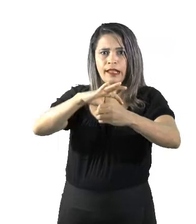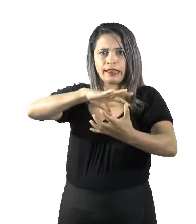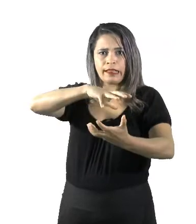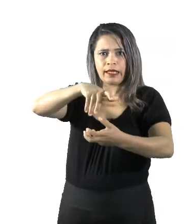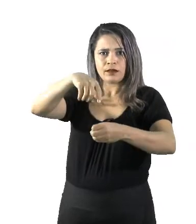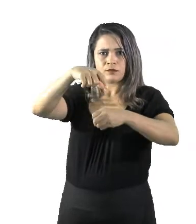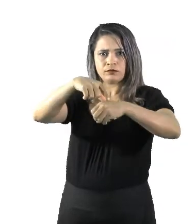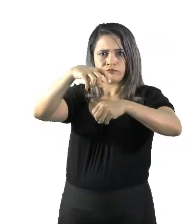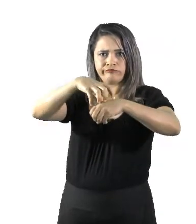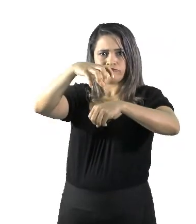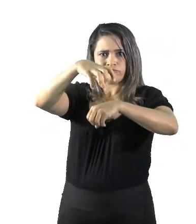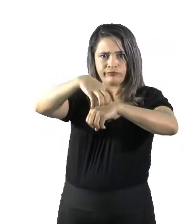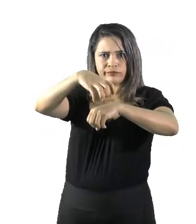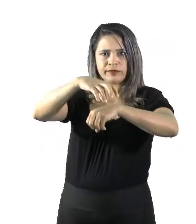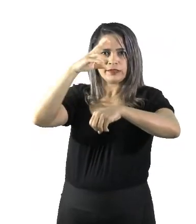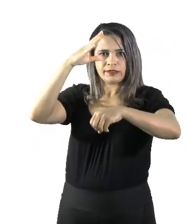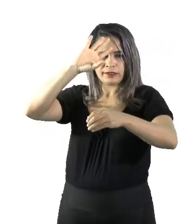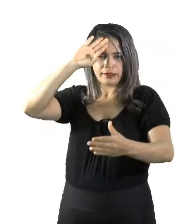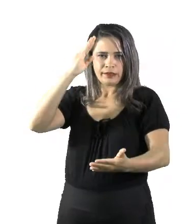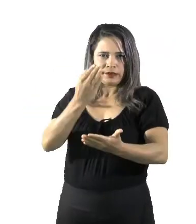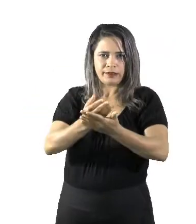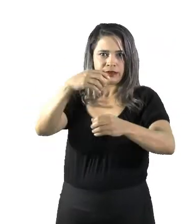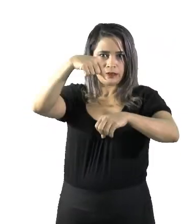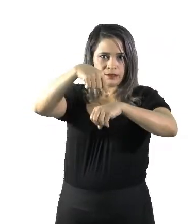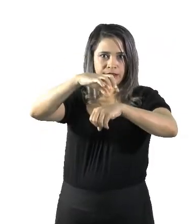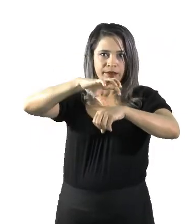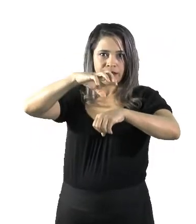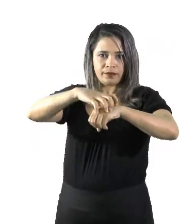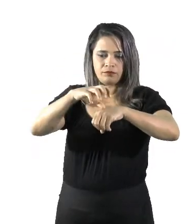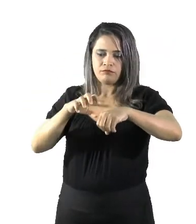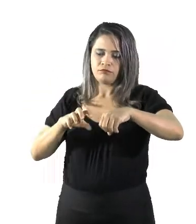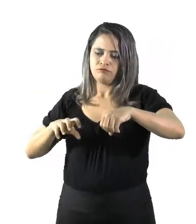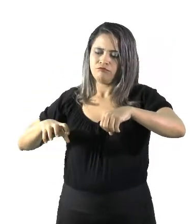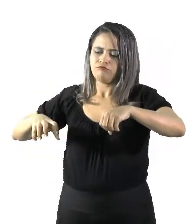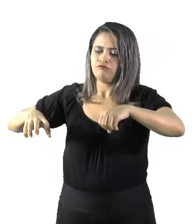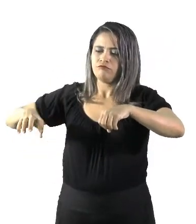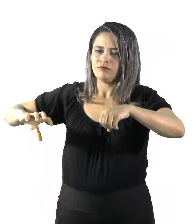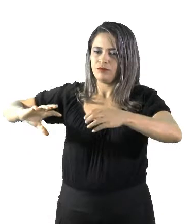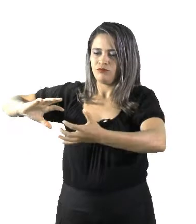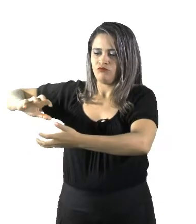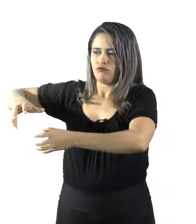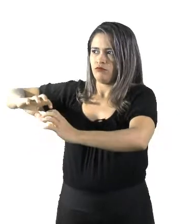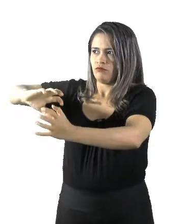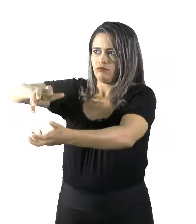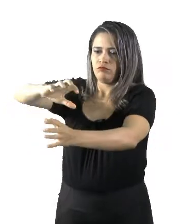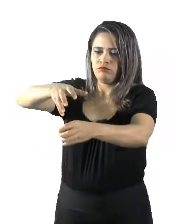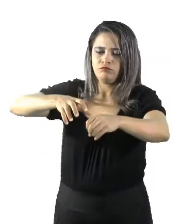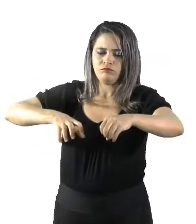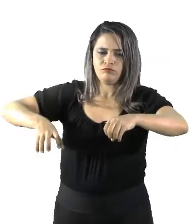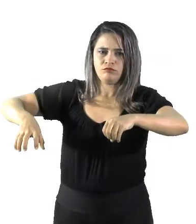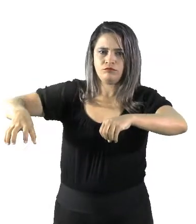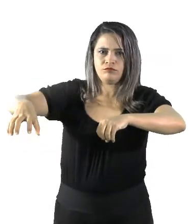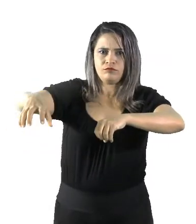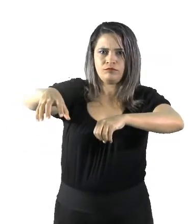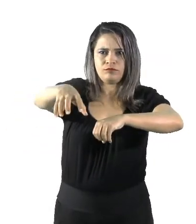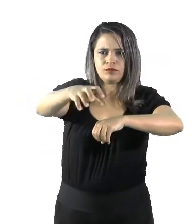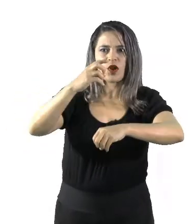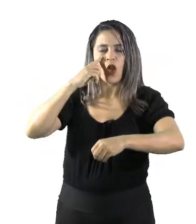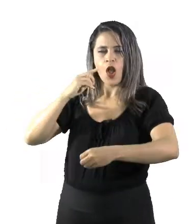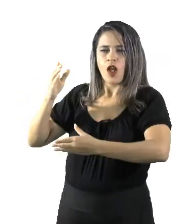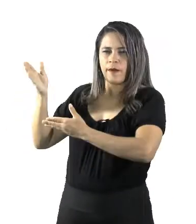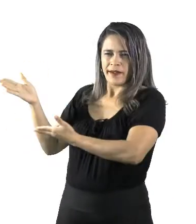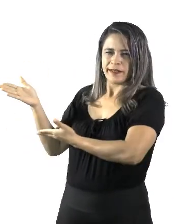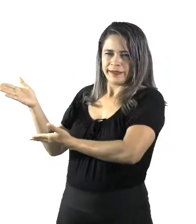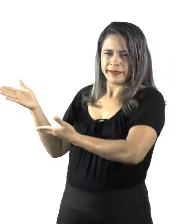Terra era o centro e todos os planetas giravam em torno dela. Vocês podem estar dando uma olhadinha na imagem que está aparecendo para vocês.